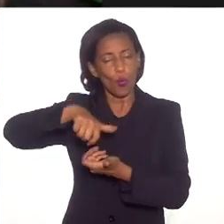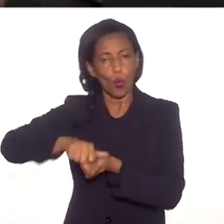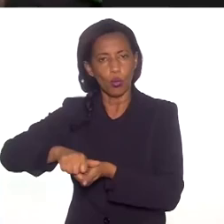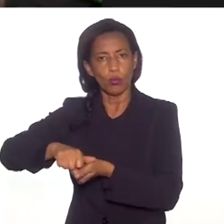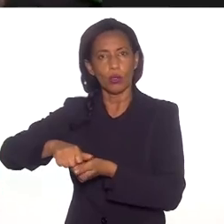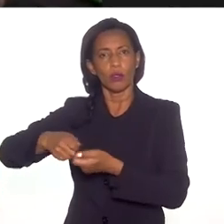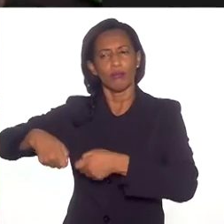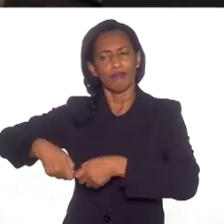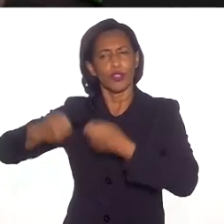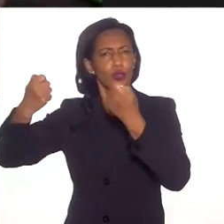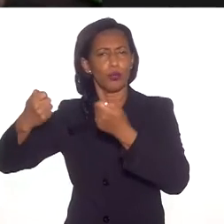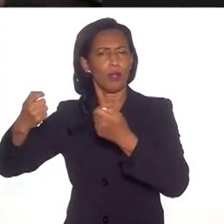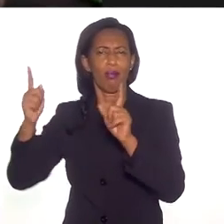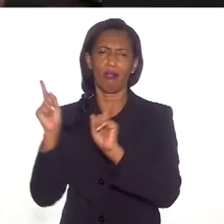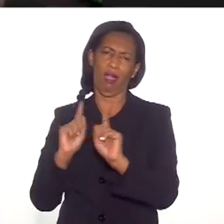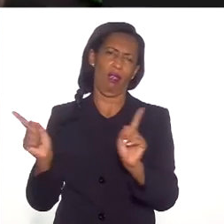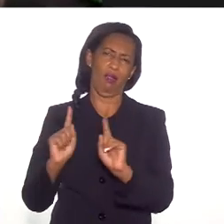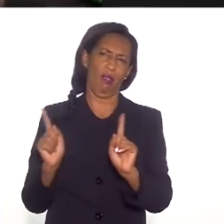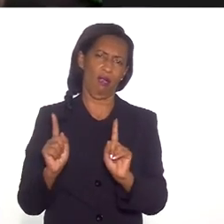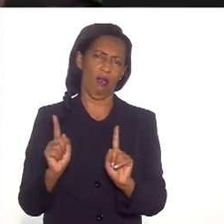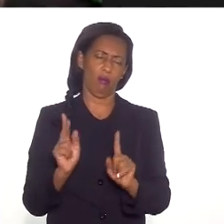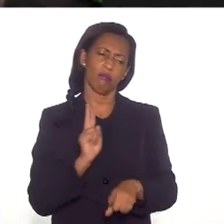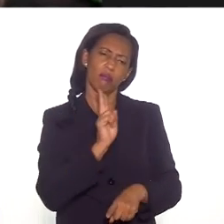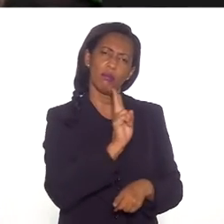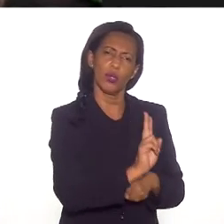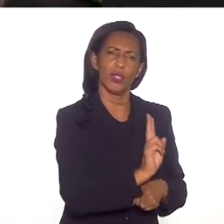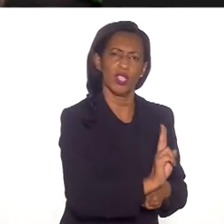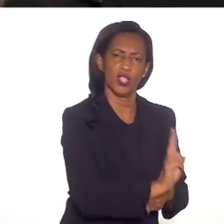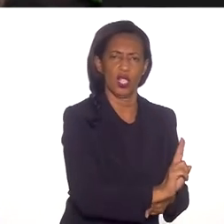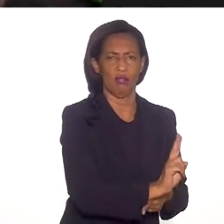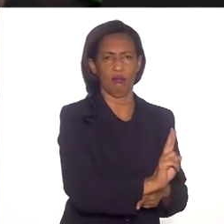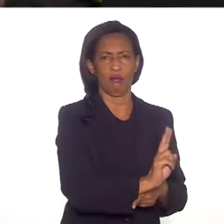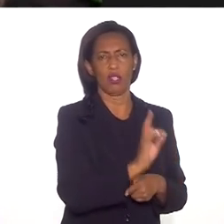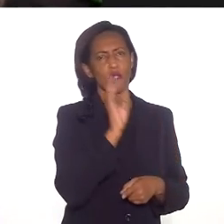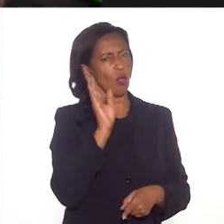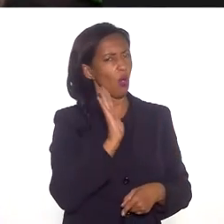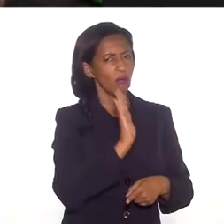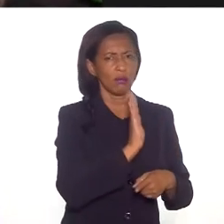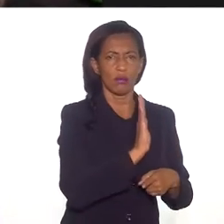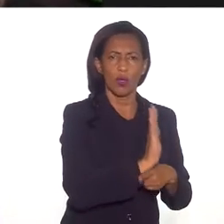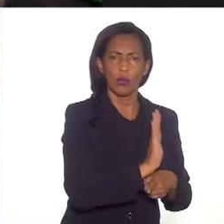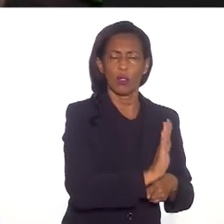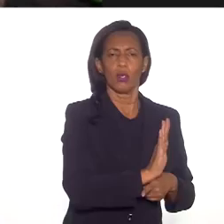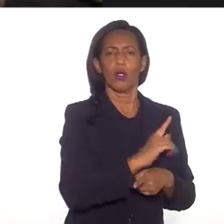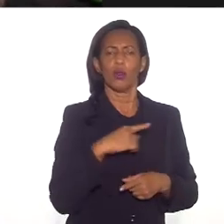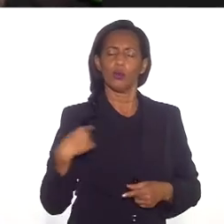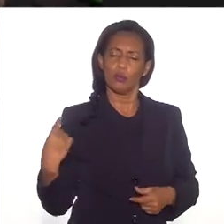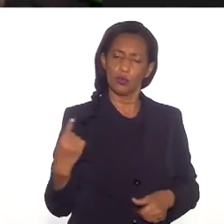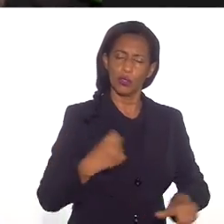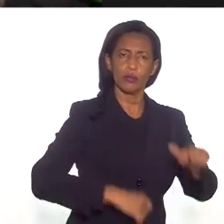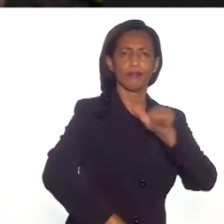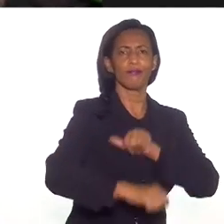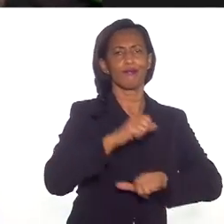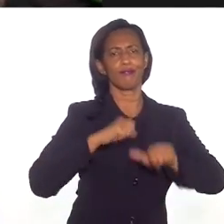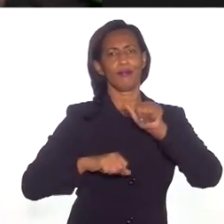destruindo, destruindo, não, preservando, nos tornando